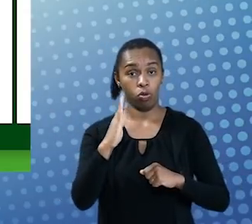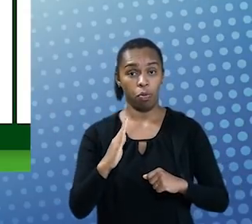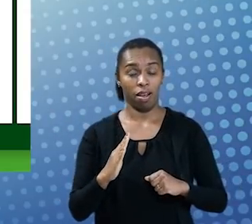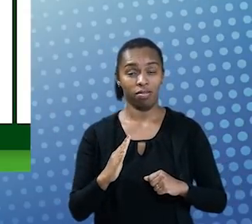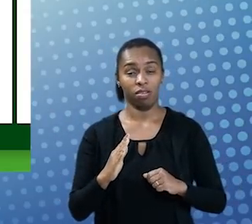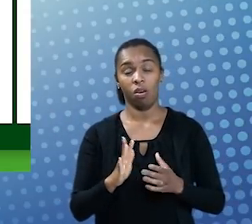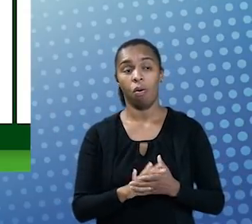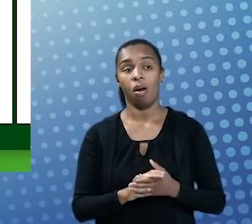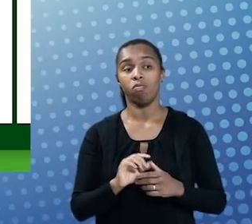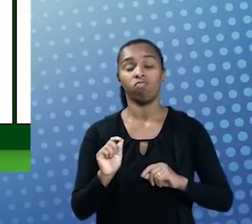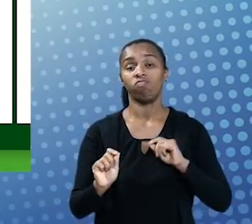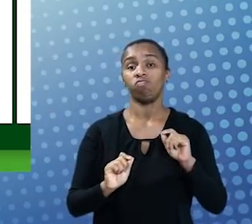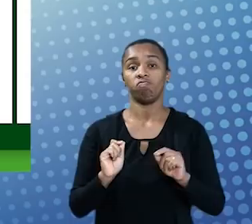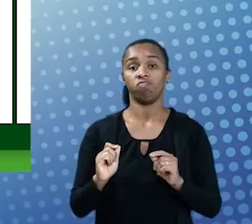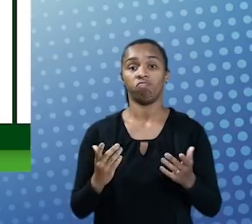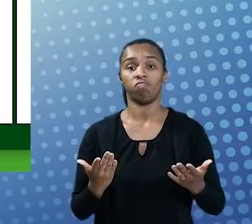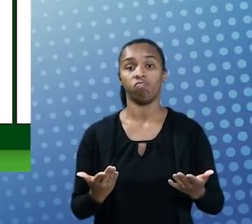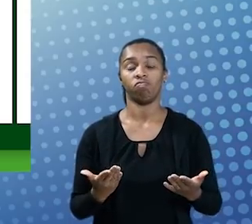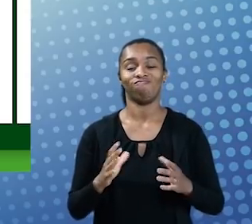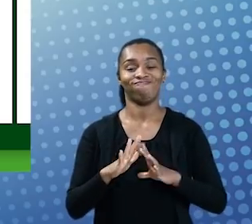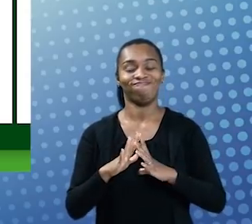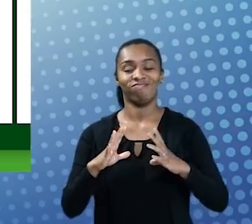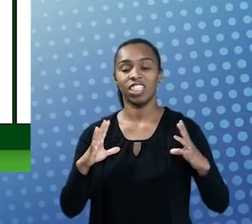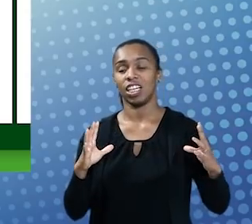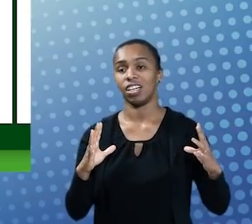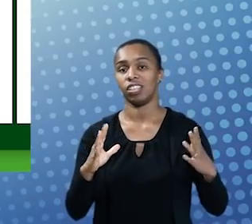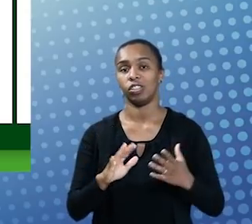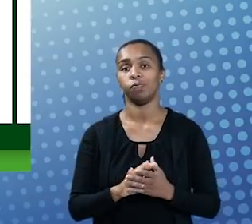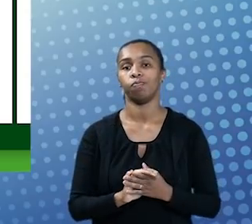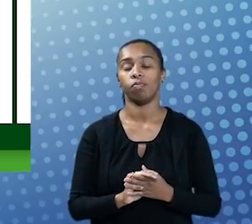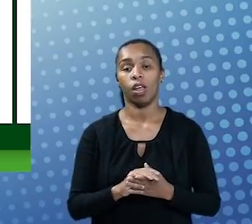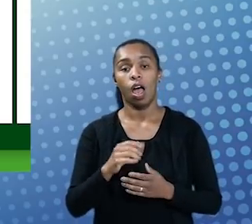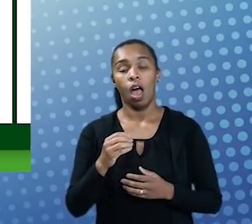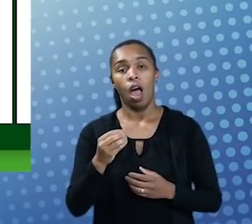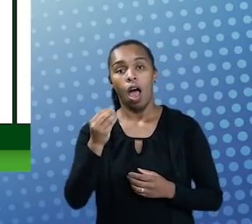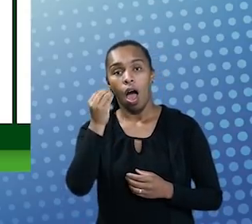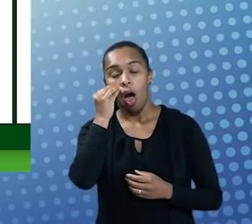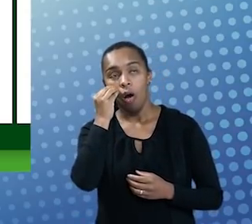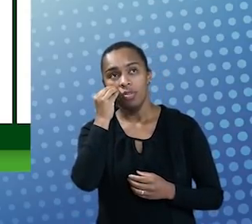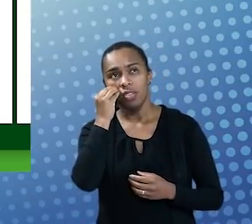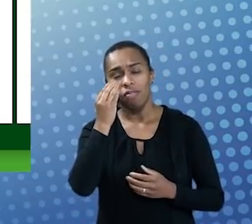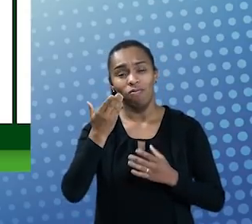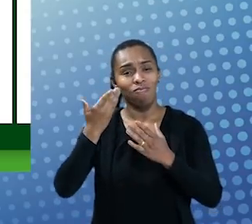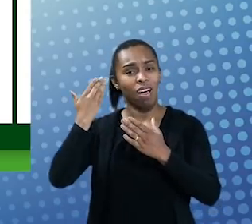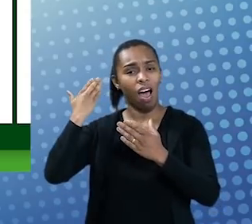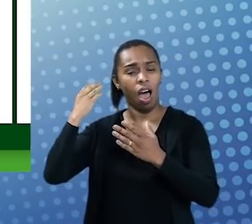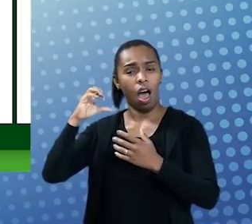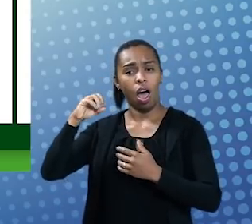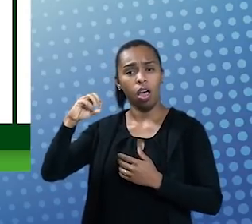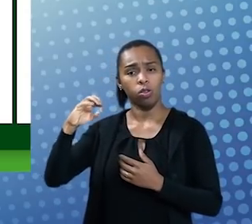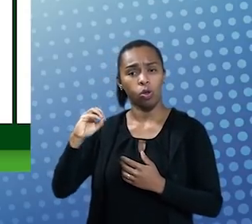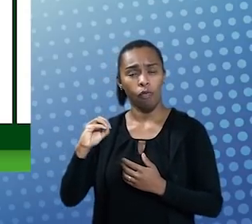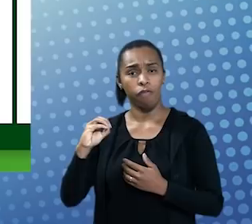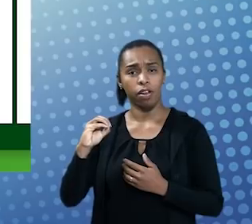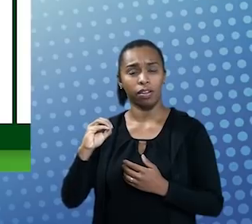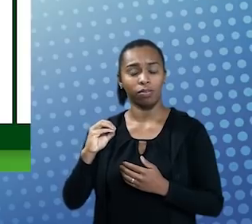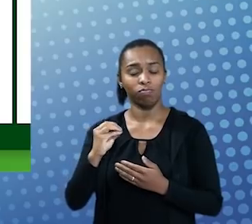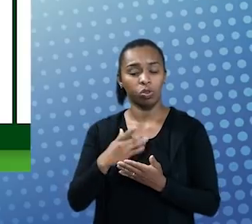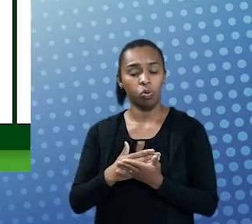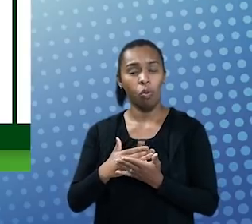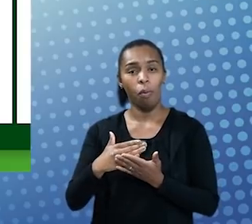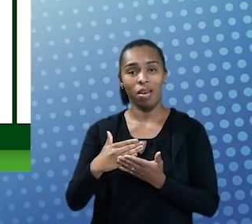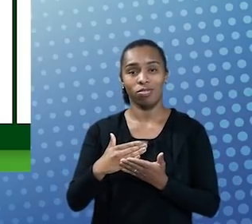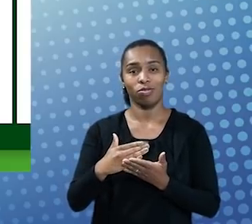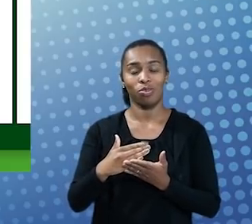muito grandes. A gente observa lá na década de 90, quando iniciamos as primeiras ofertas de